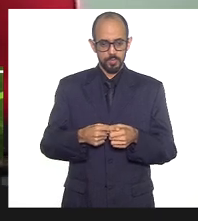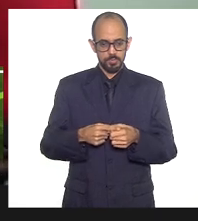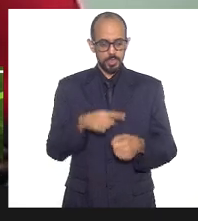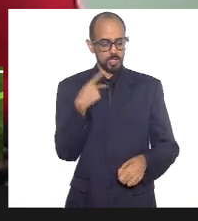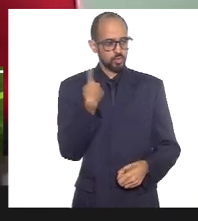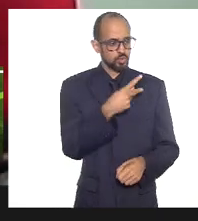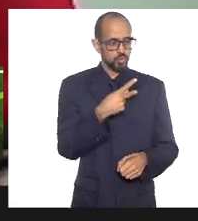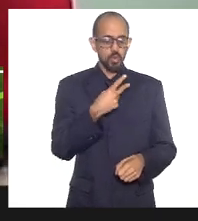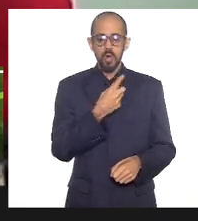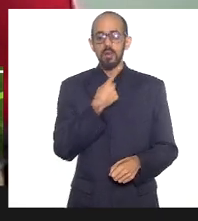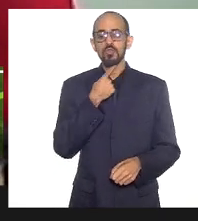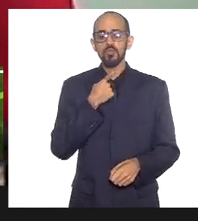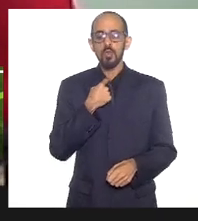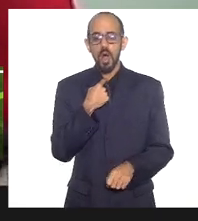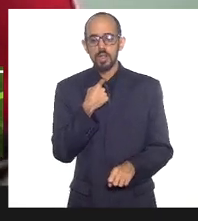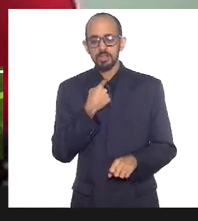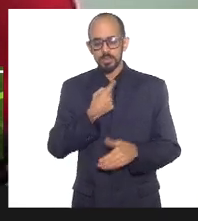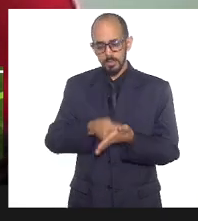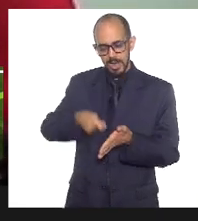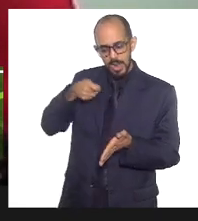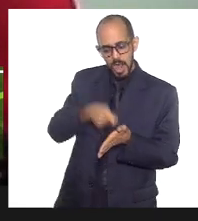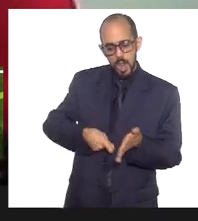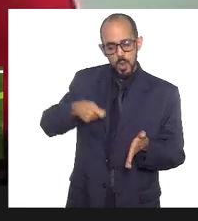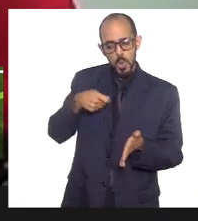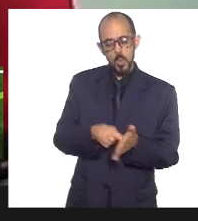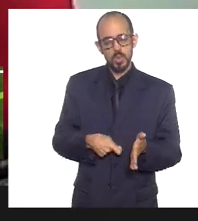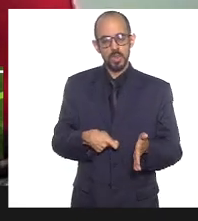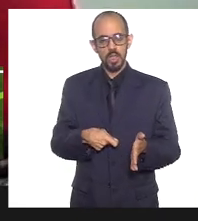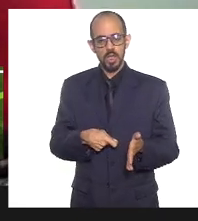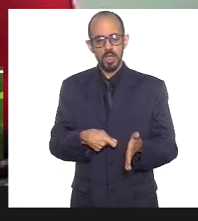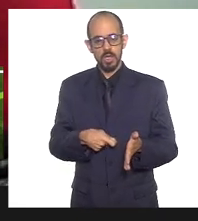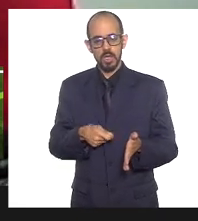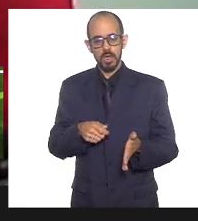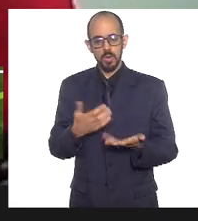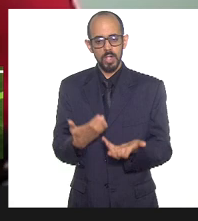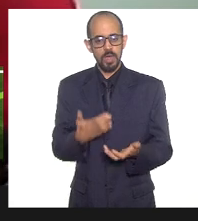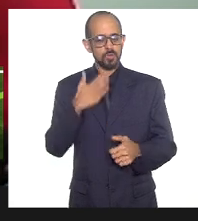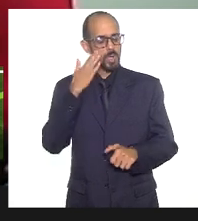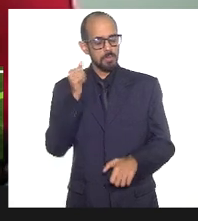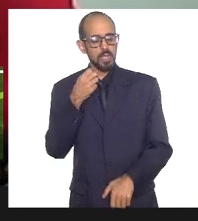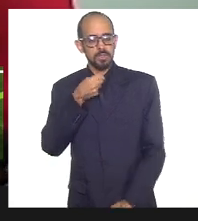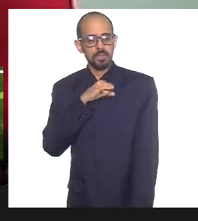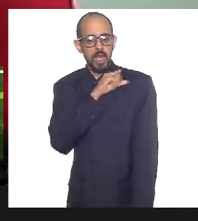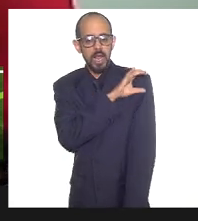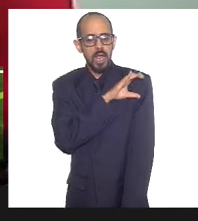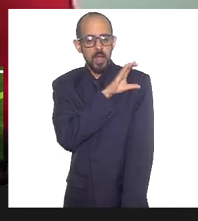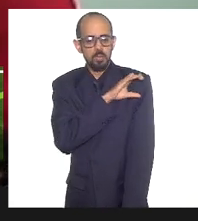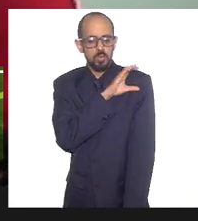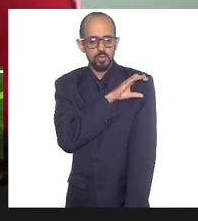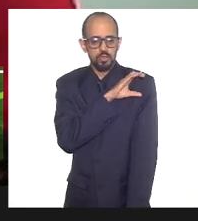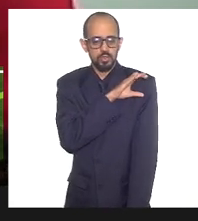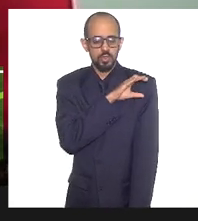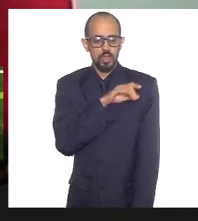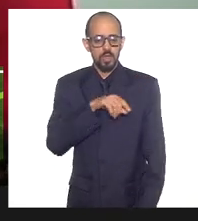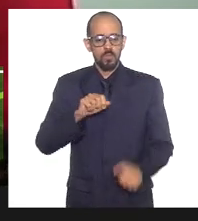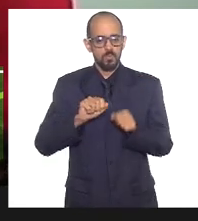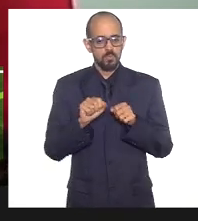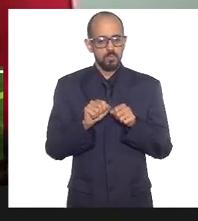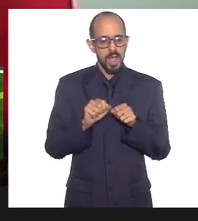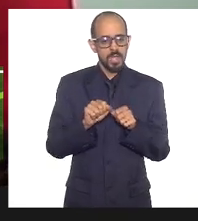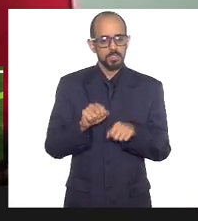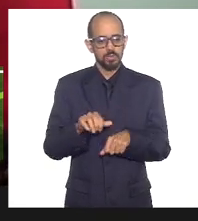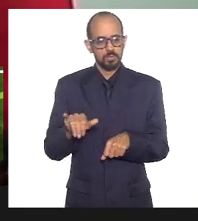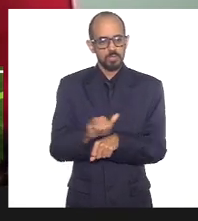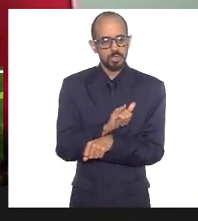voz em defesa dessa causa, eu queria saber se o município faz algum tipo de